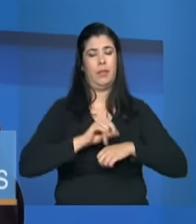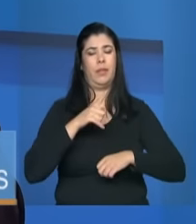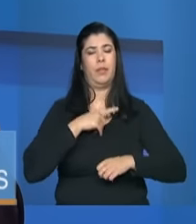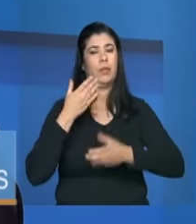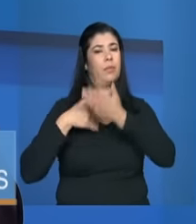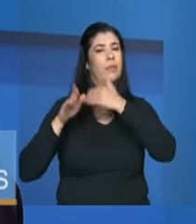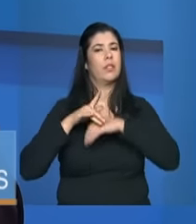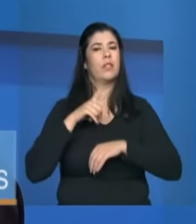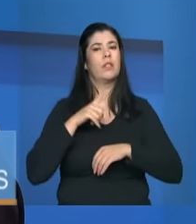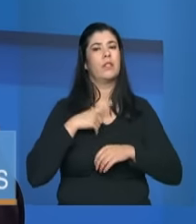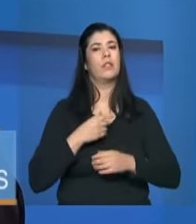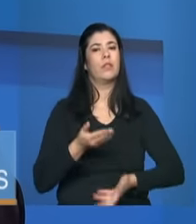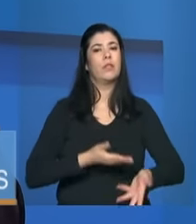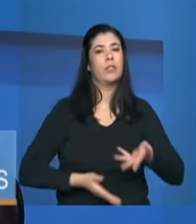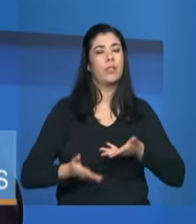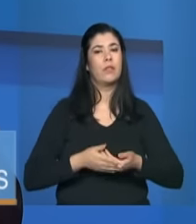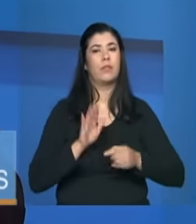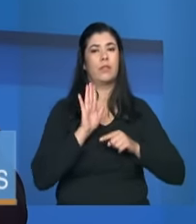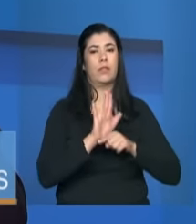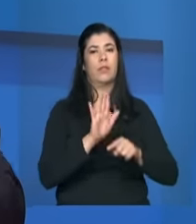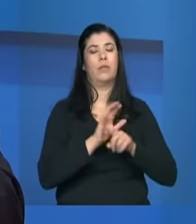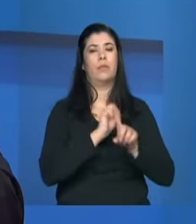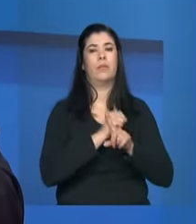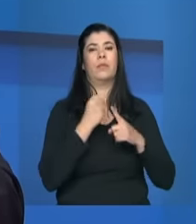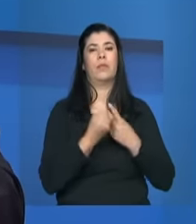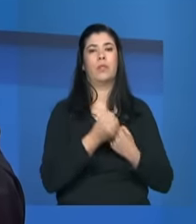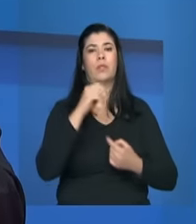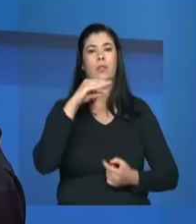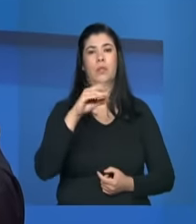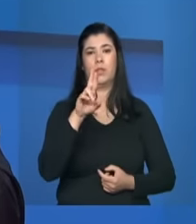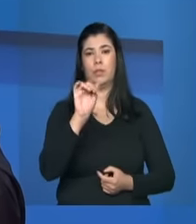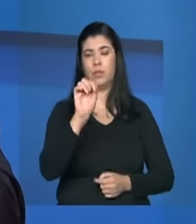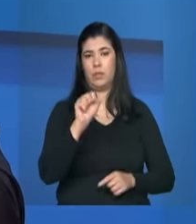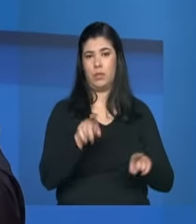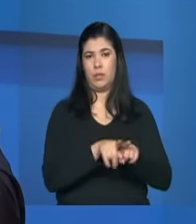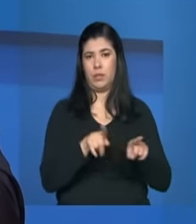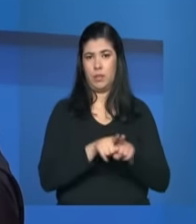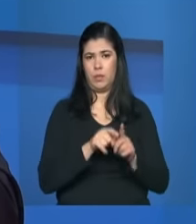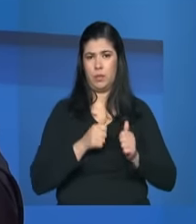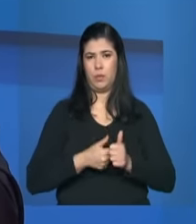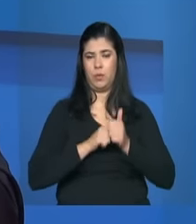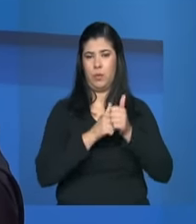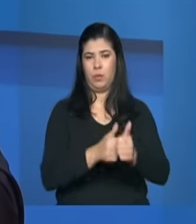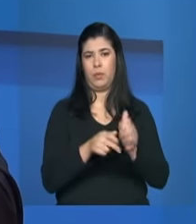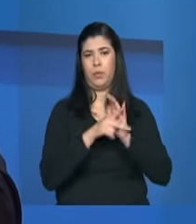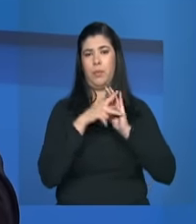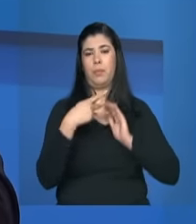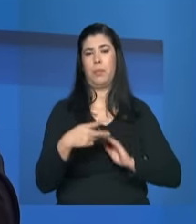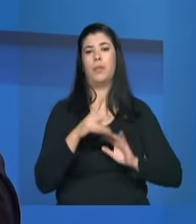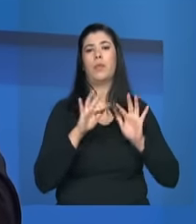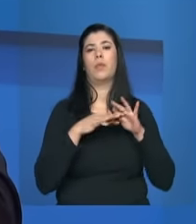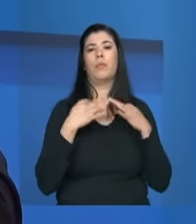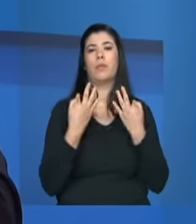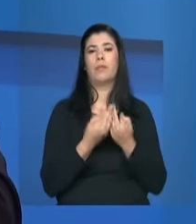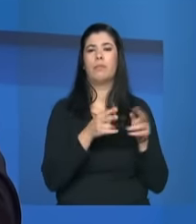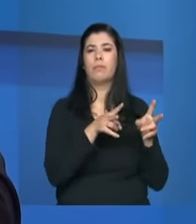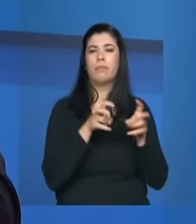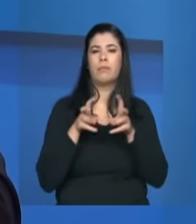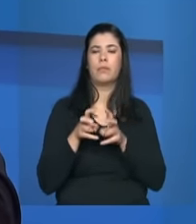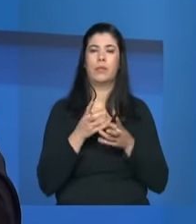centro de referência da assistência social pelo cadastramento pelo acompanhamento muitas vezes da família identificação